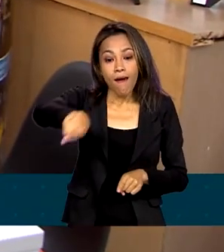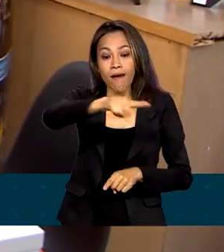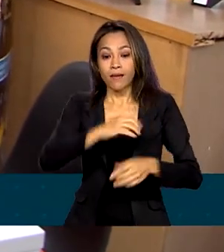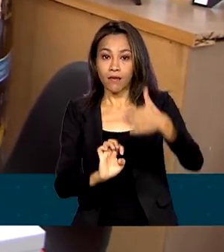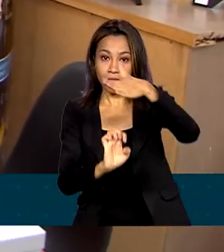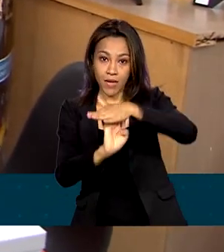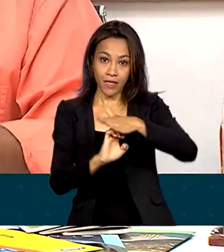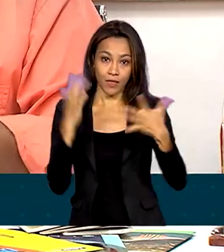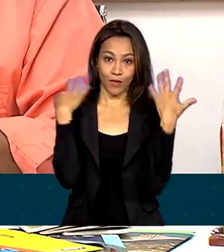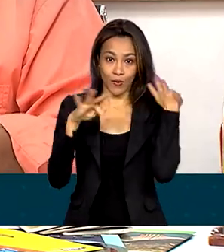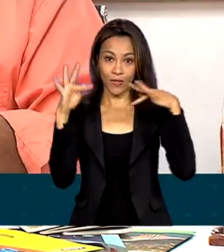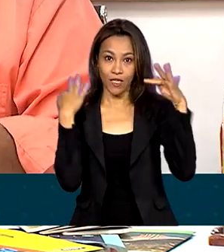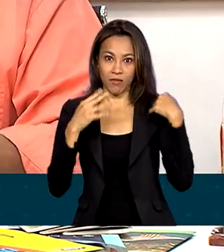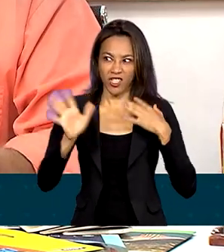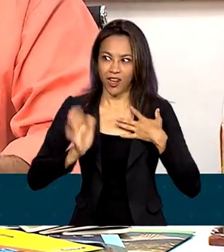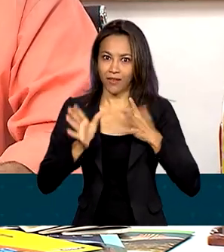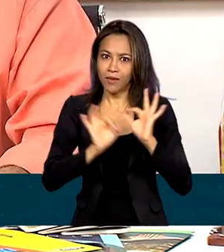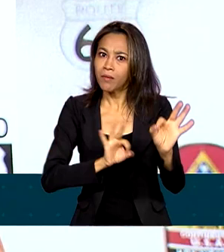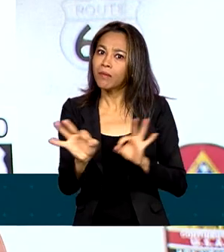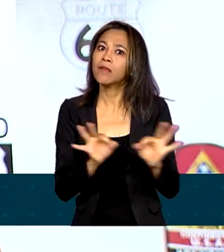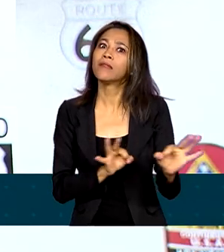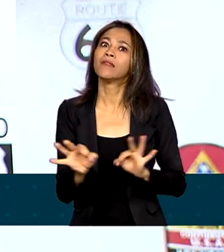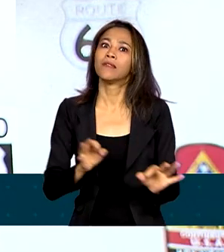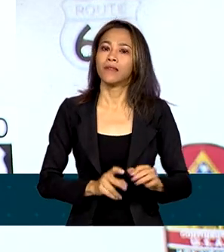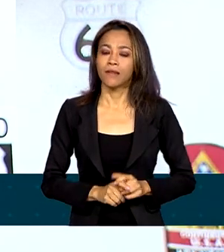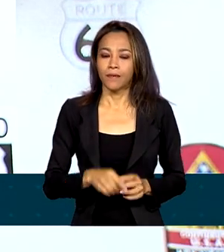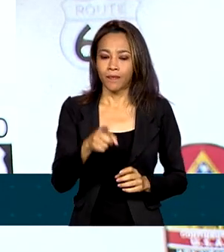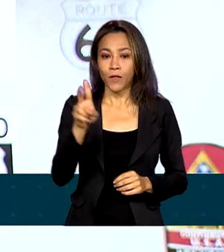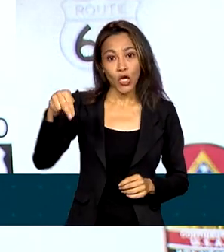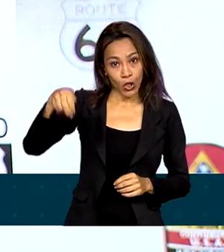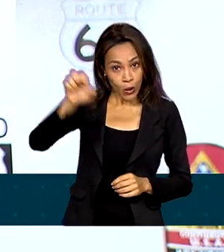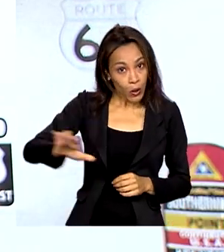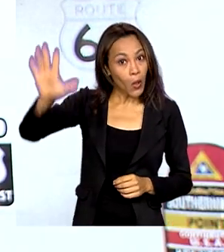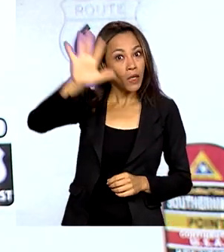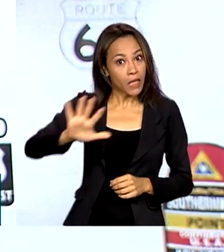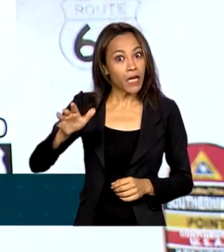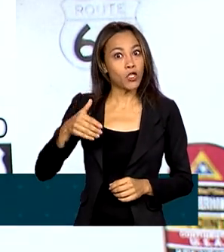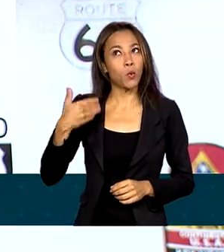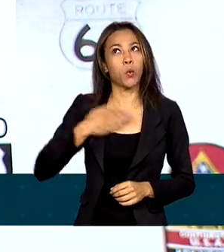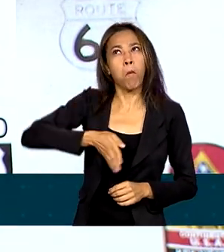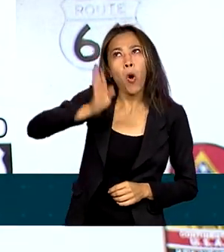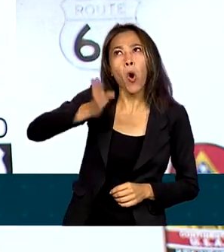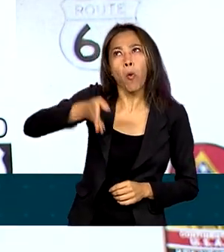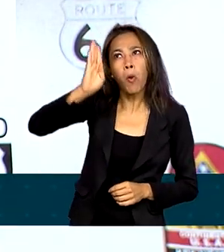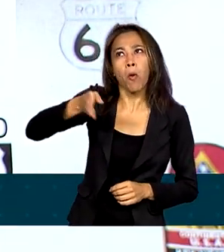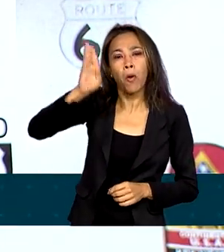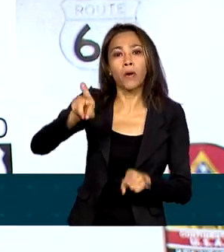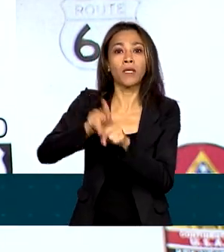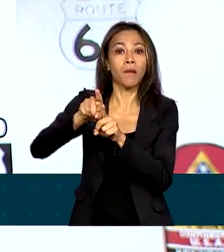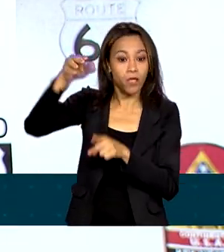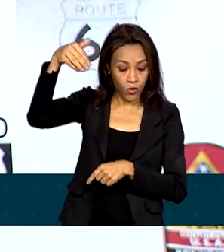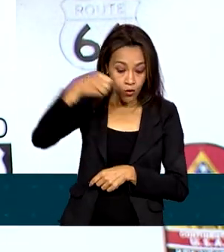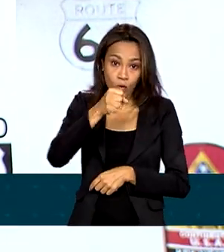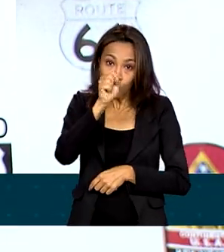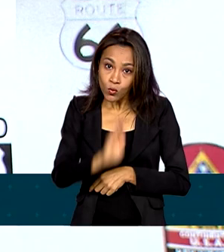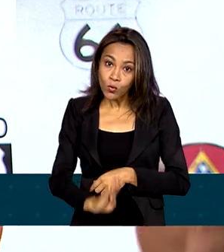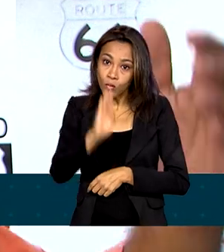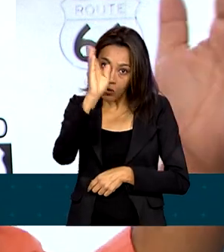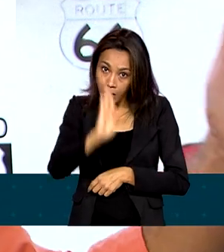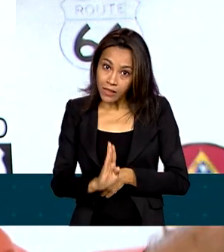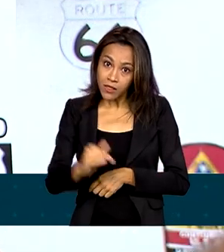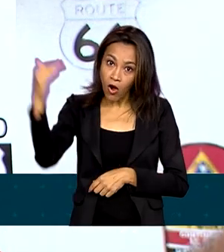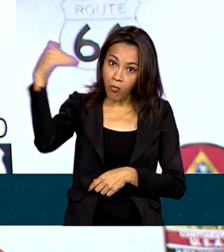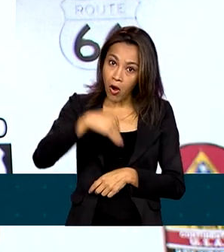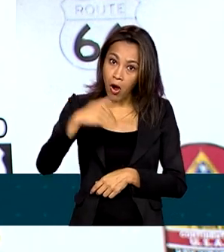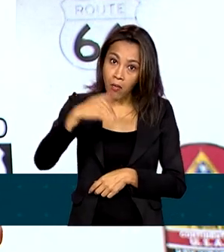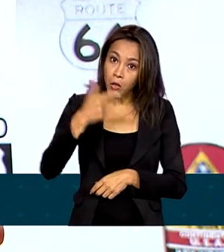viagens do país já estão se programando. O Nordeste cresce bastante, como o Sul do Brasil, já que o brasileiro que não conseguiu ir